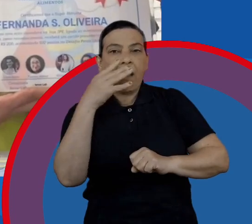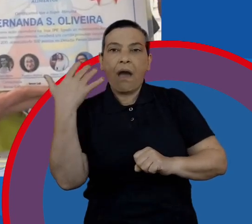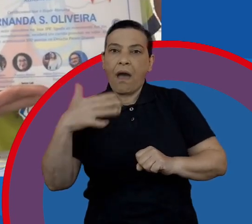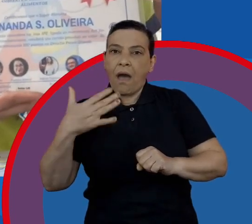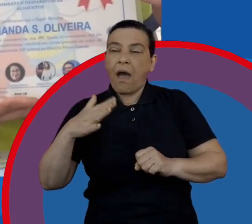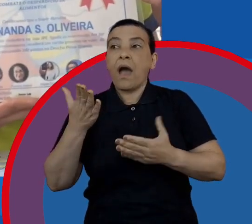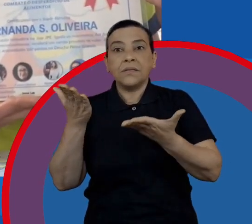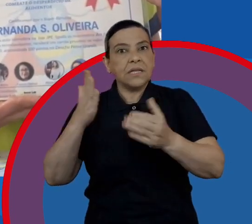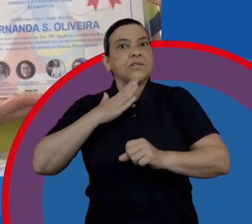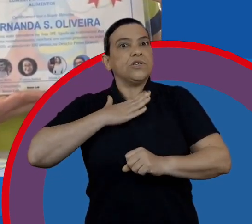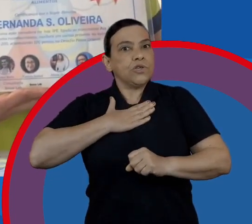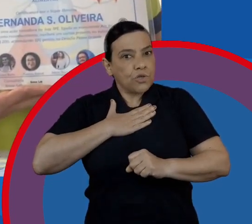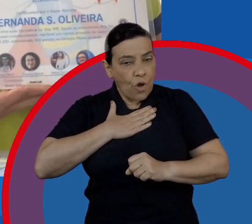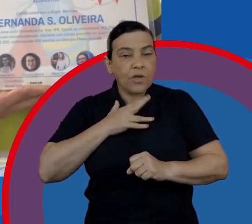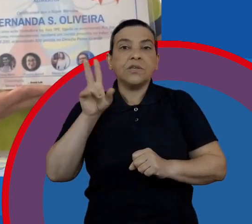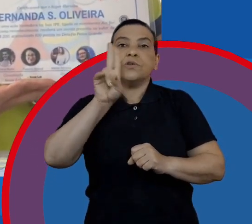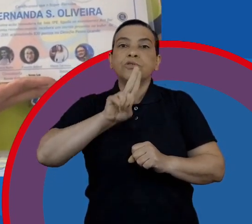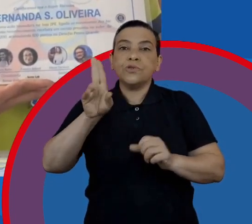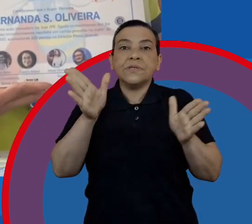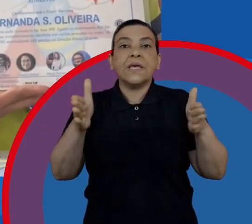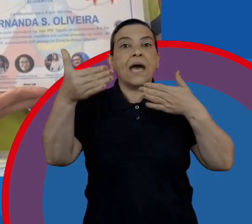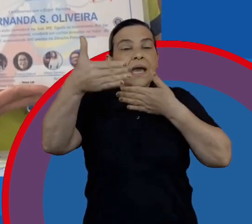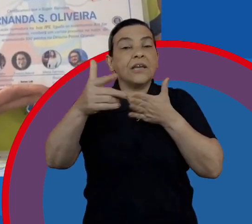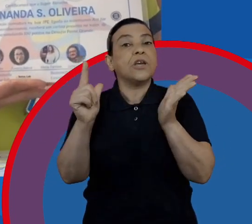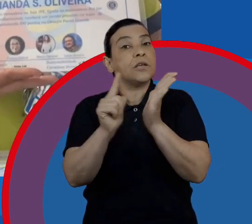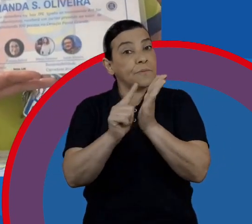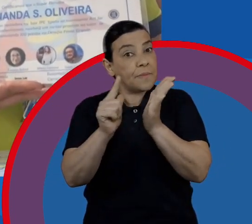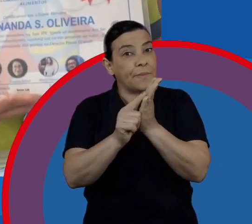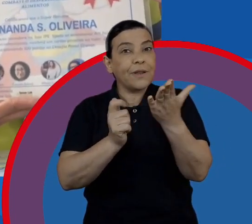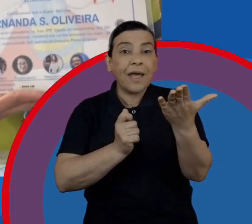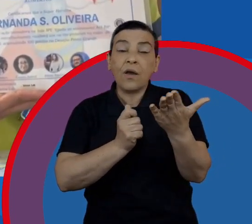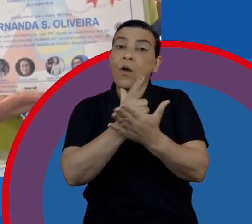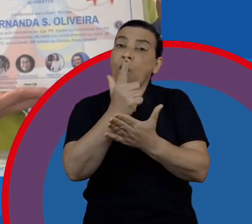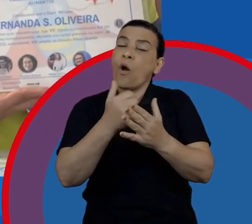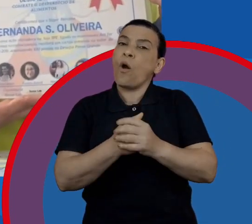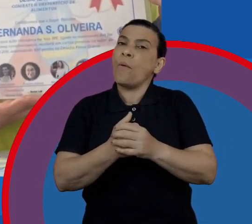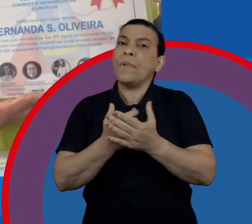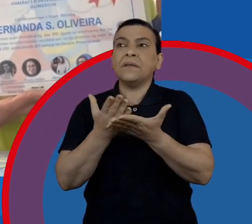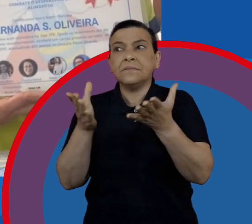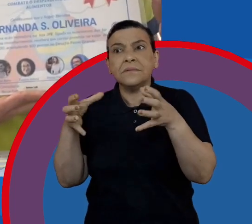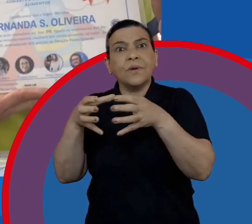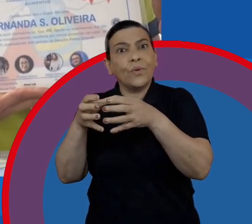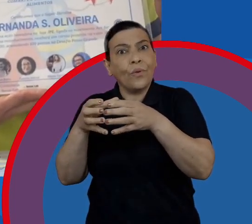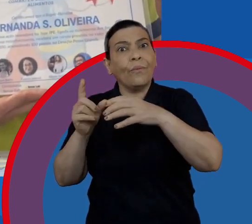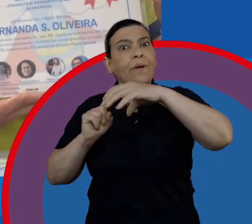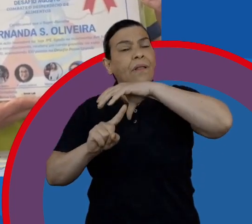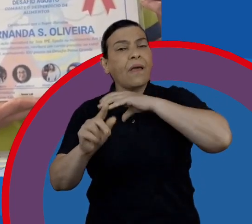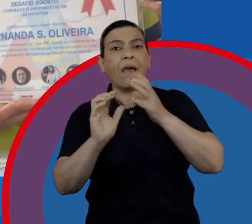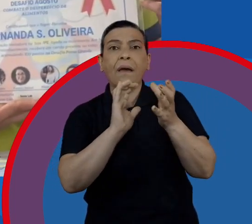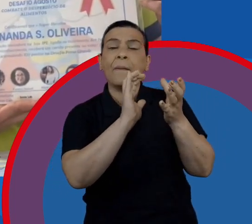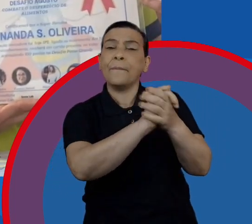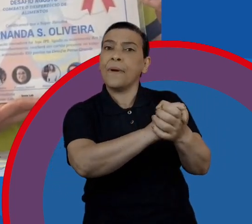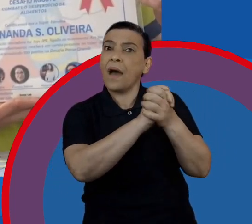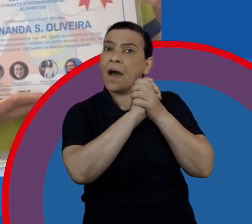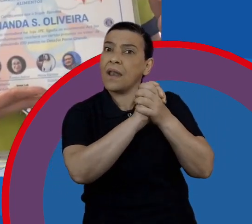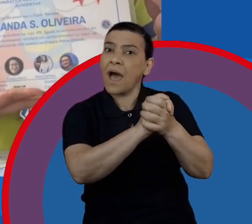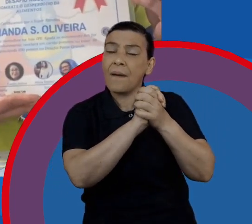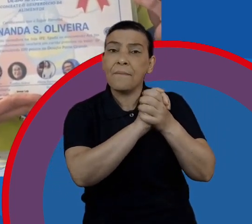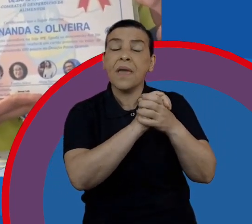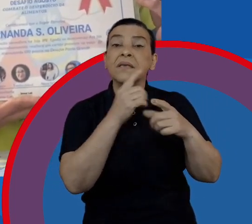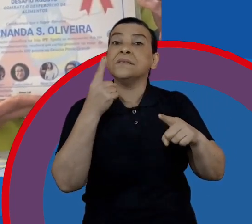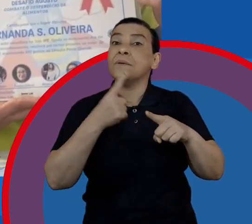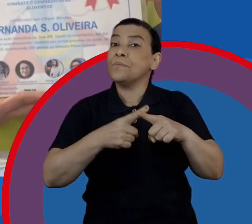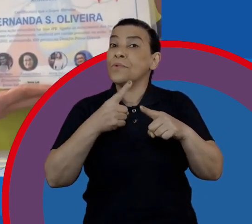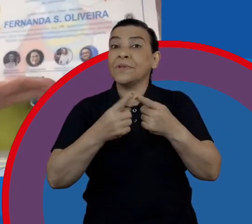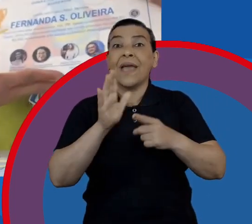papelão nas compras e que nos deram os parabéns por essa iniciativa para um